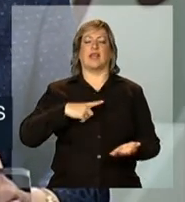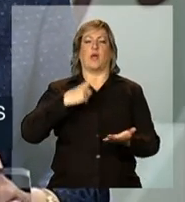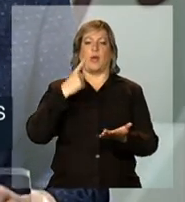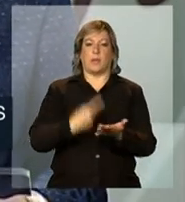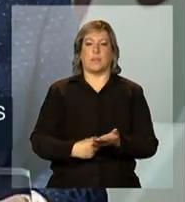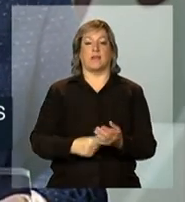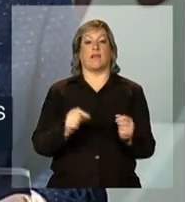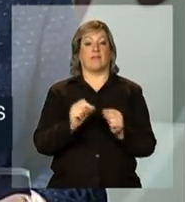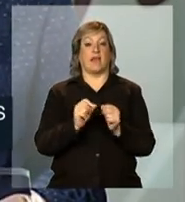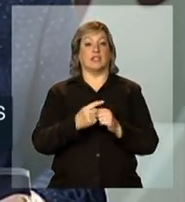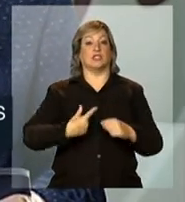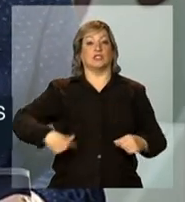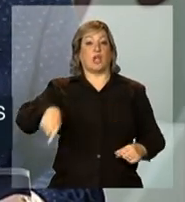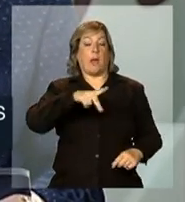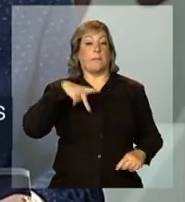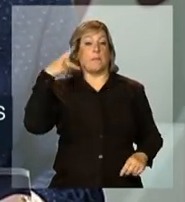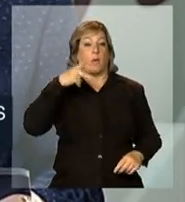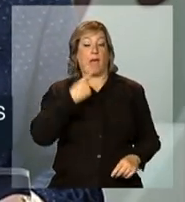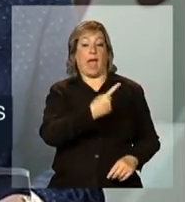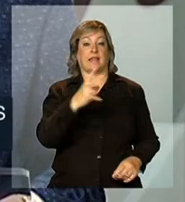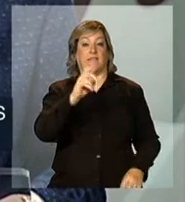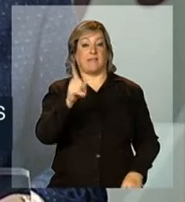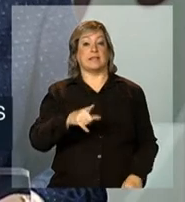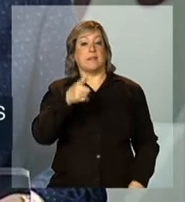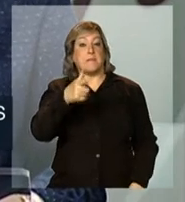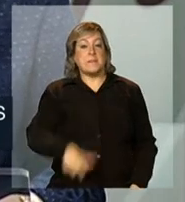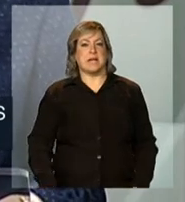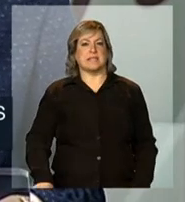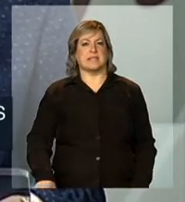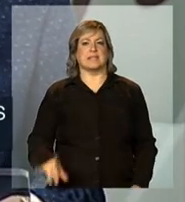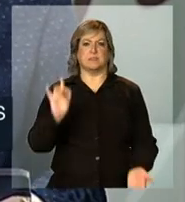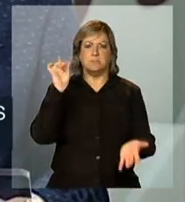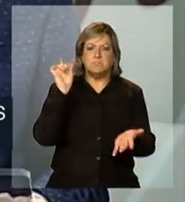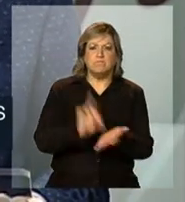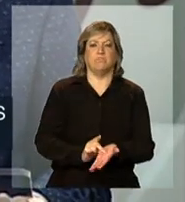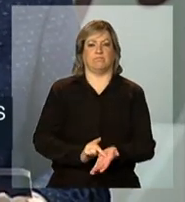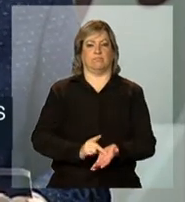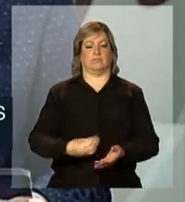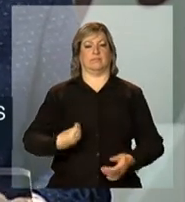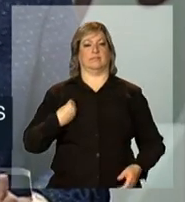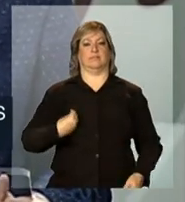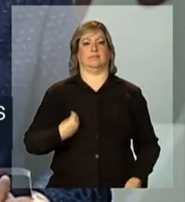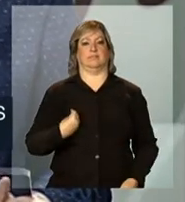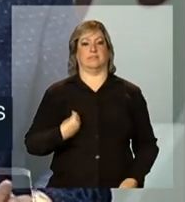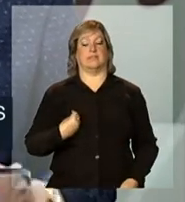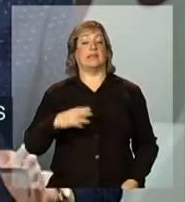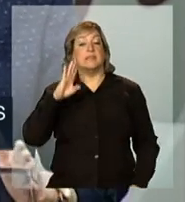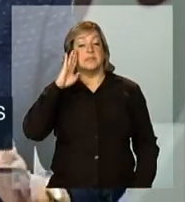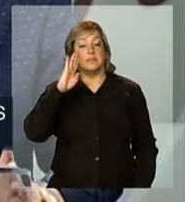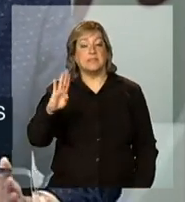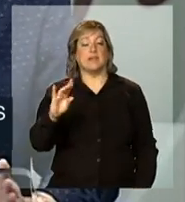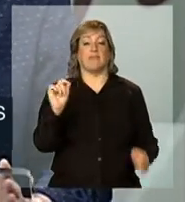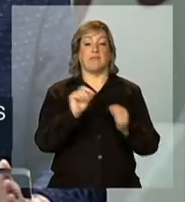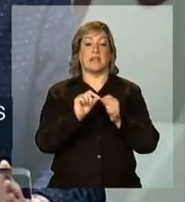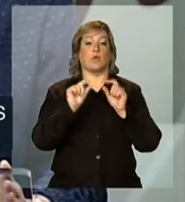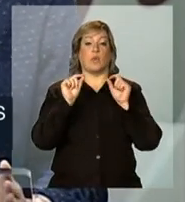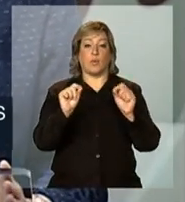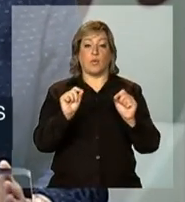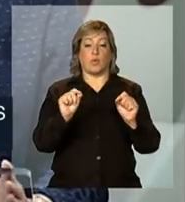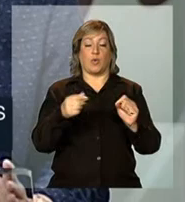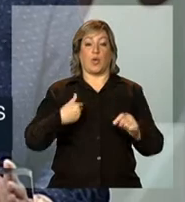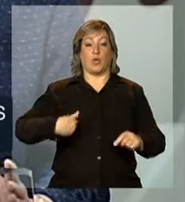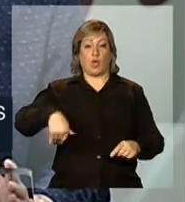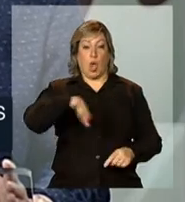fazer as nossas políticas cada vez mais efetivas e, sobretudo, fazer com que nós